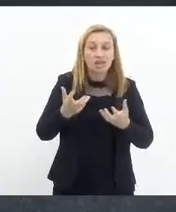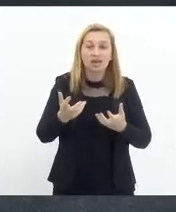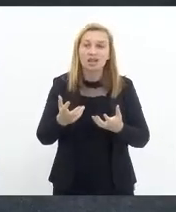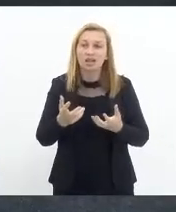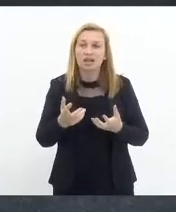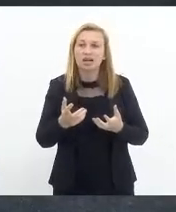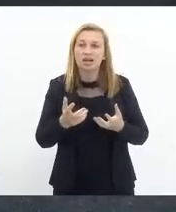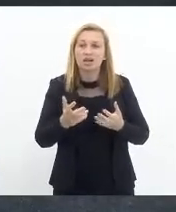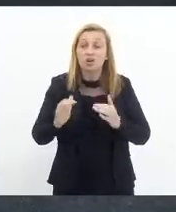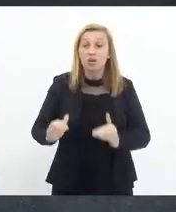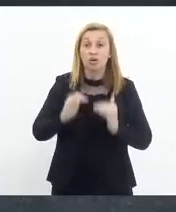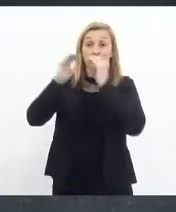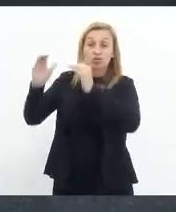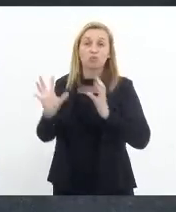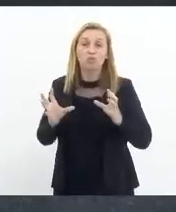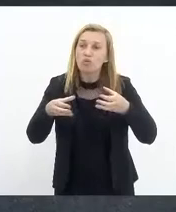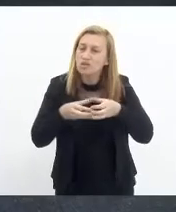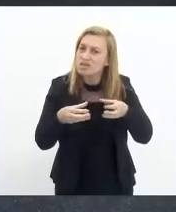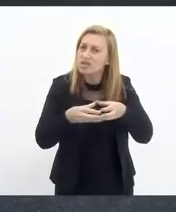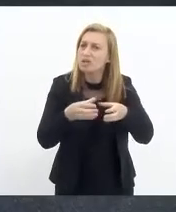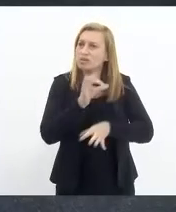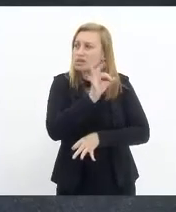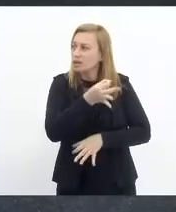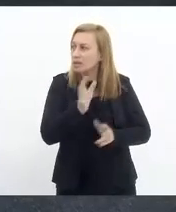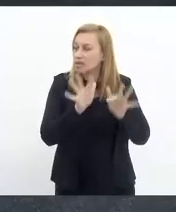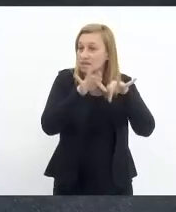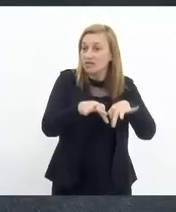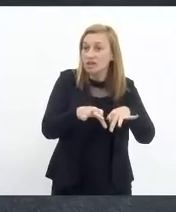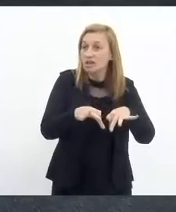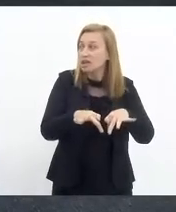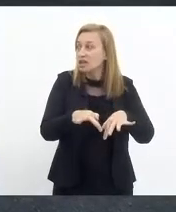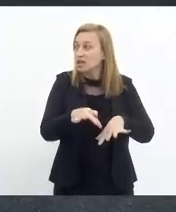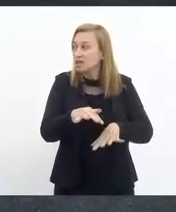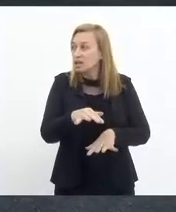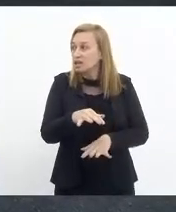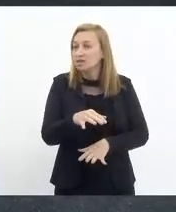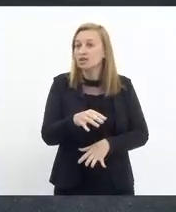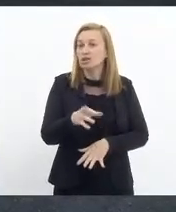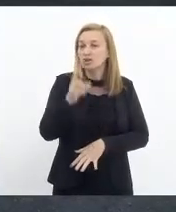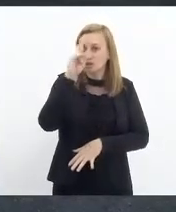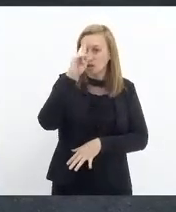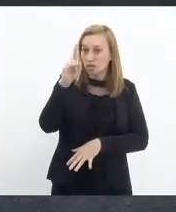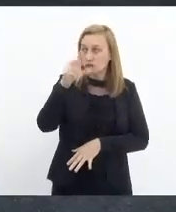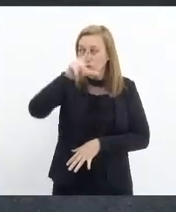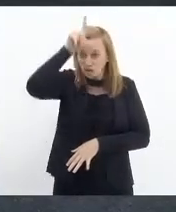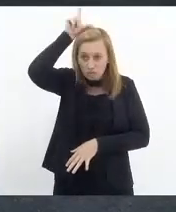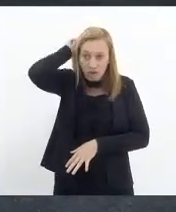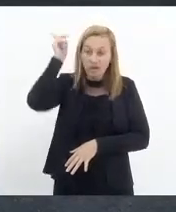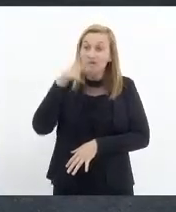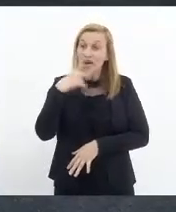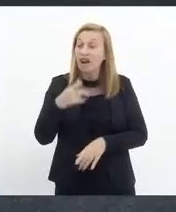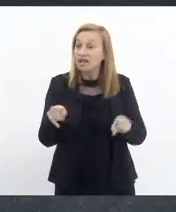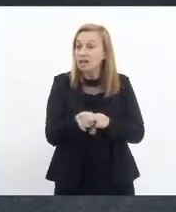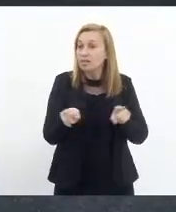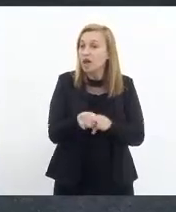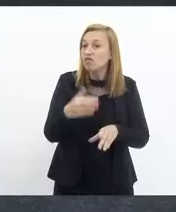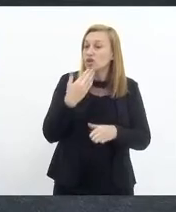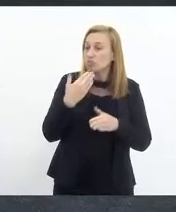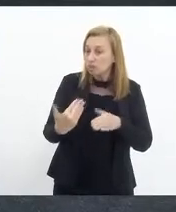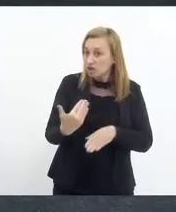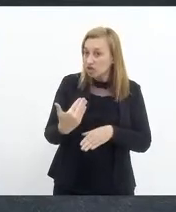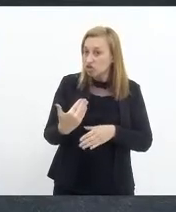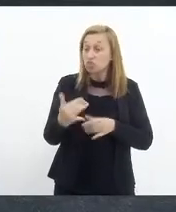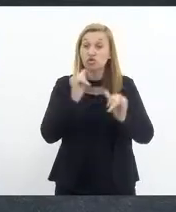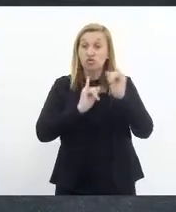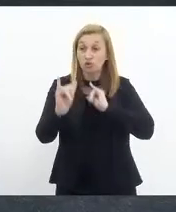subcomissão justamente nesse fim. E, senhor Luiz Paulo, importante dizer também que eu fiz um requerimento de